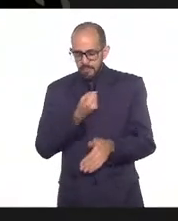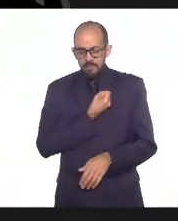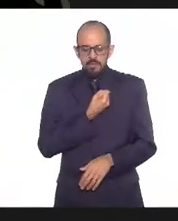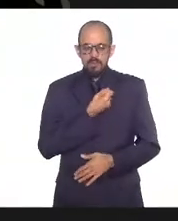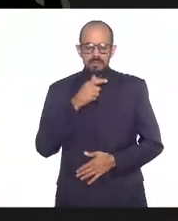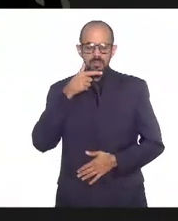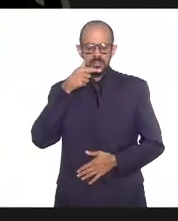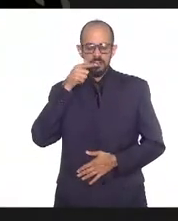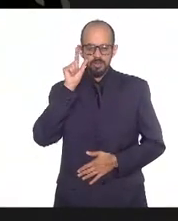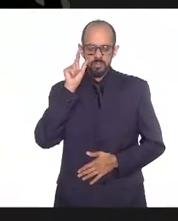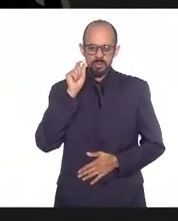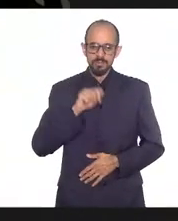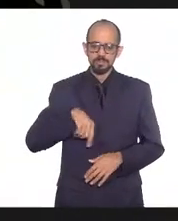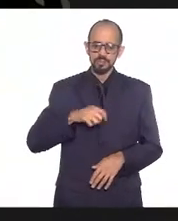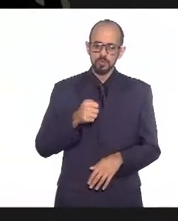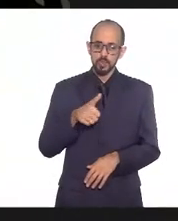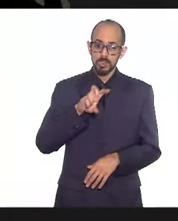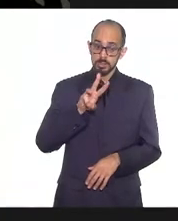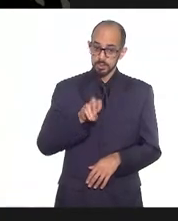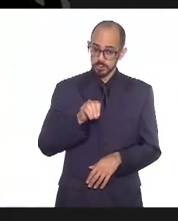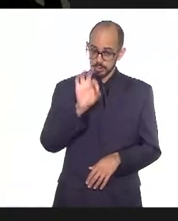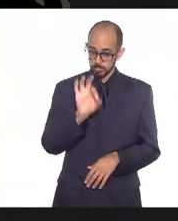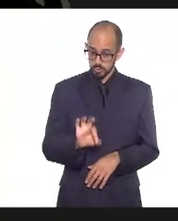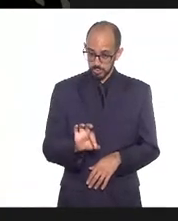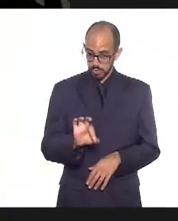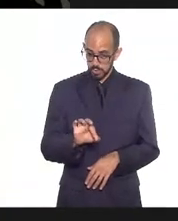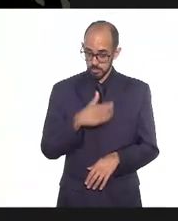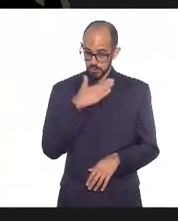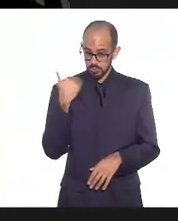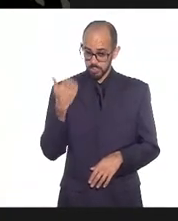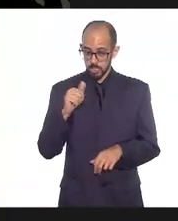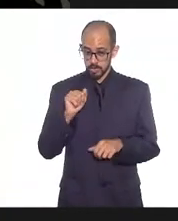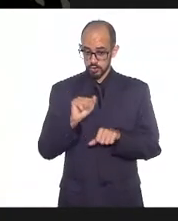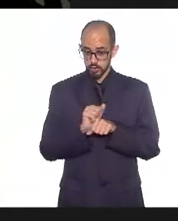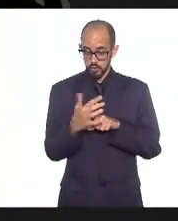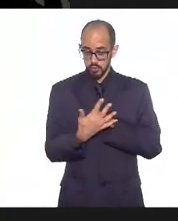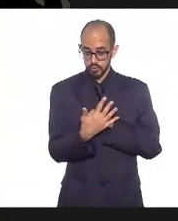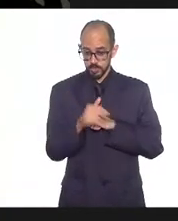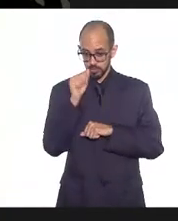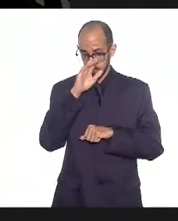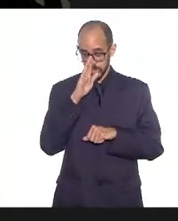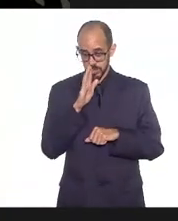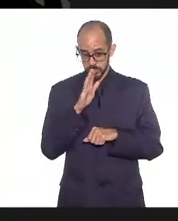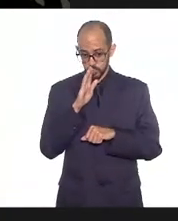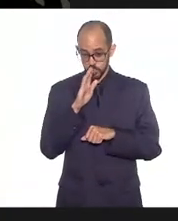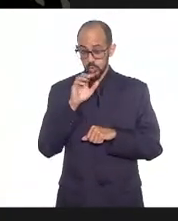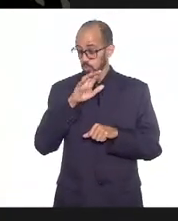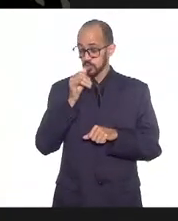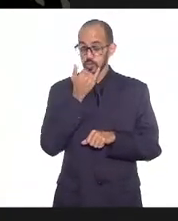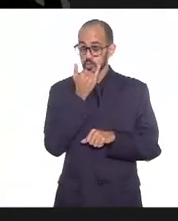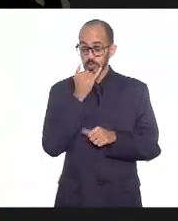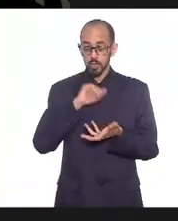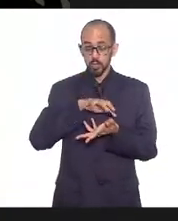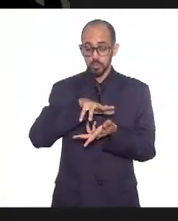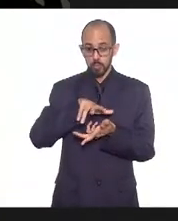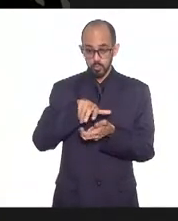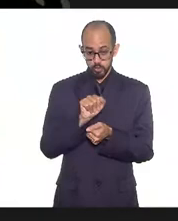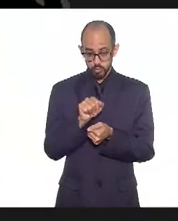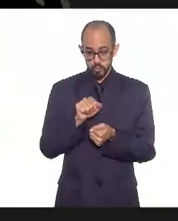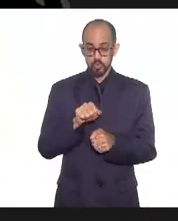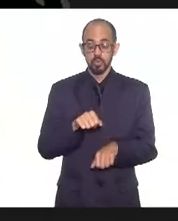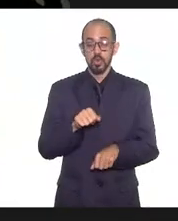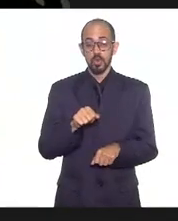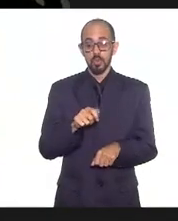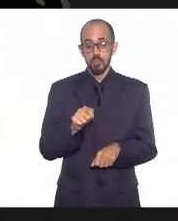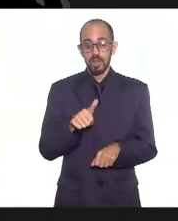ontem, quase 30% das mortes por Covid no Brasil do mundo, quase 30% das